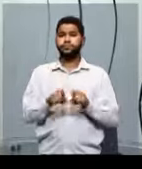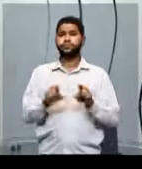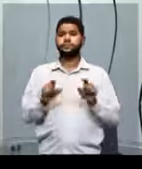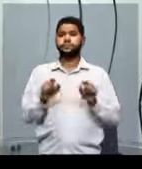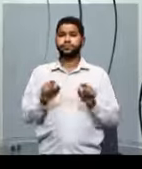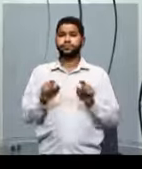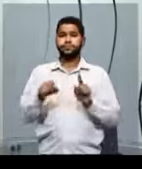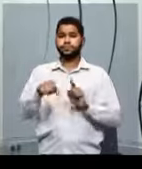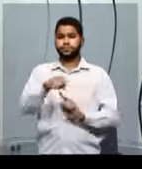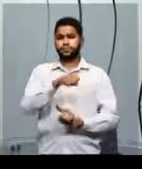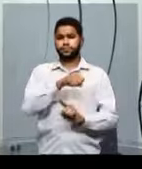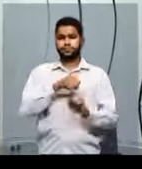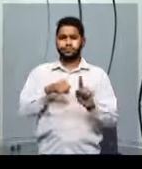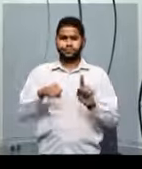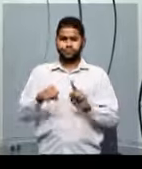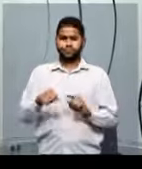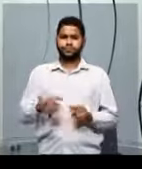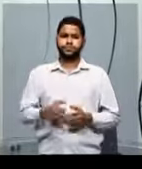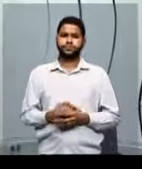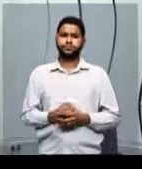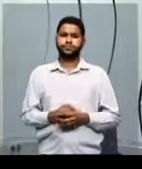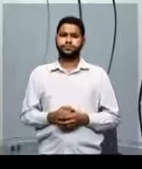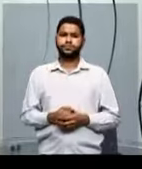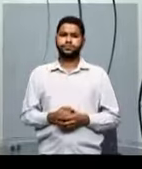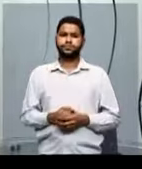sociologia.